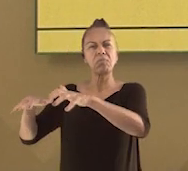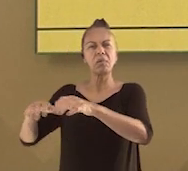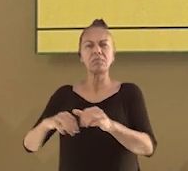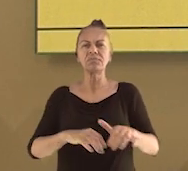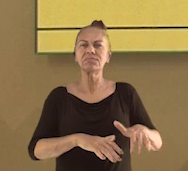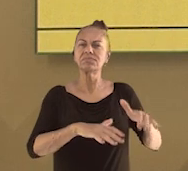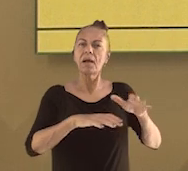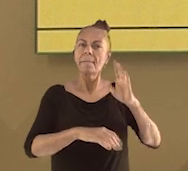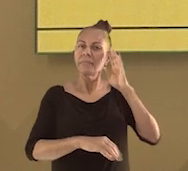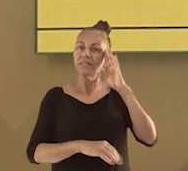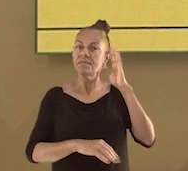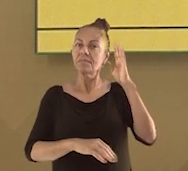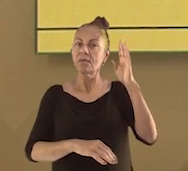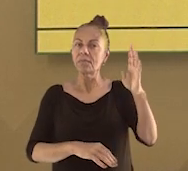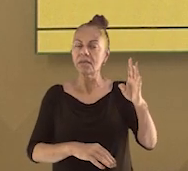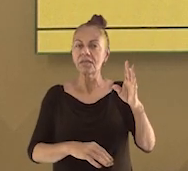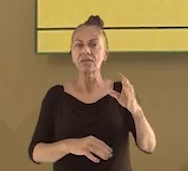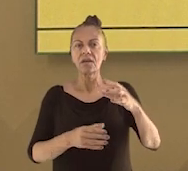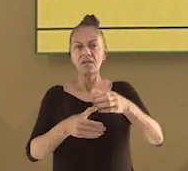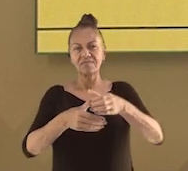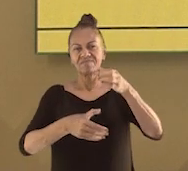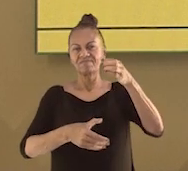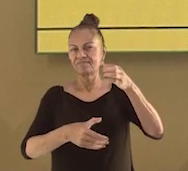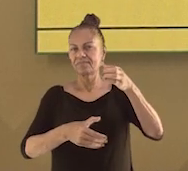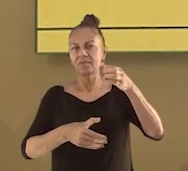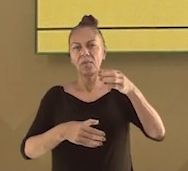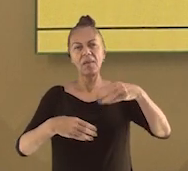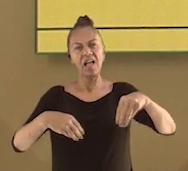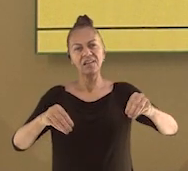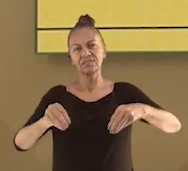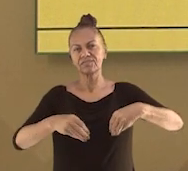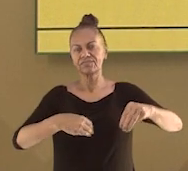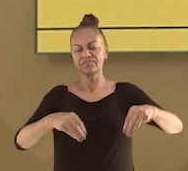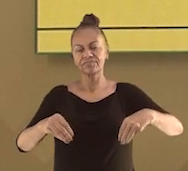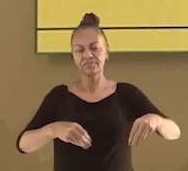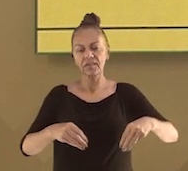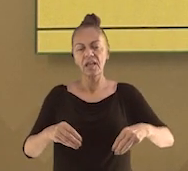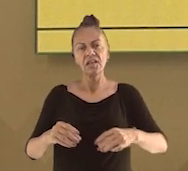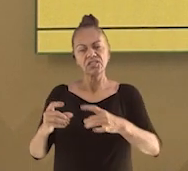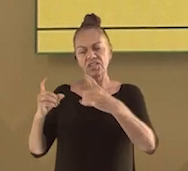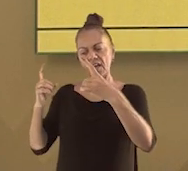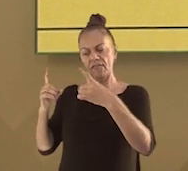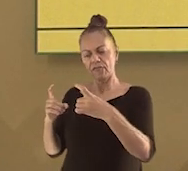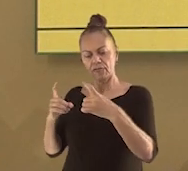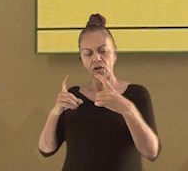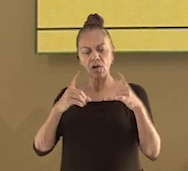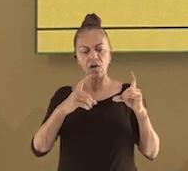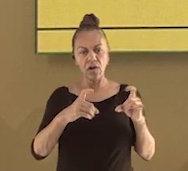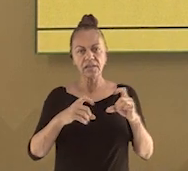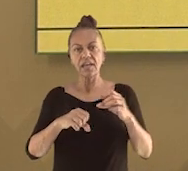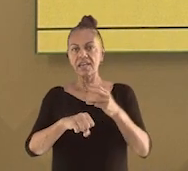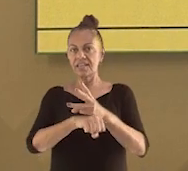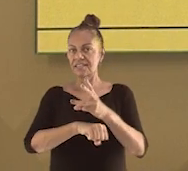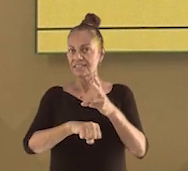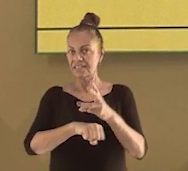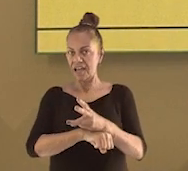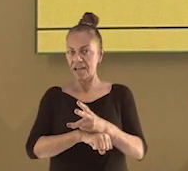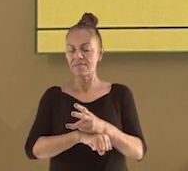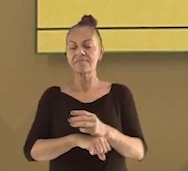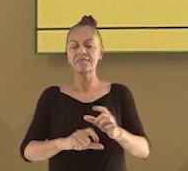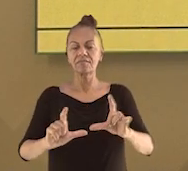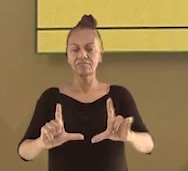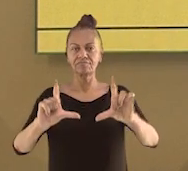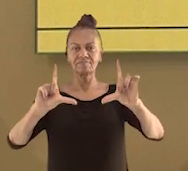sofrendo com a poluição, principalmente por plástico. Faça uma foto desse espaço e mande para a gente pelo nosso